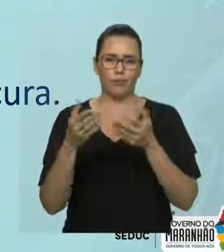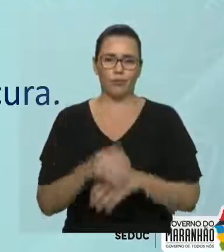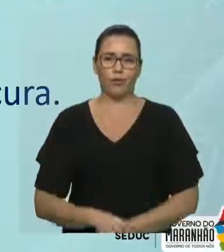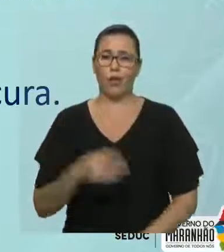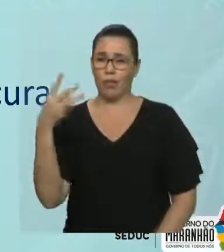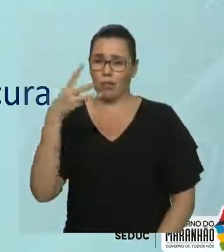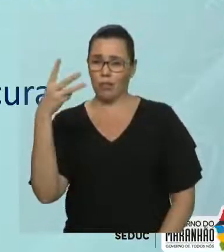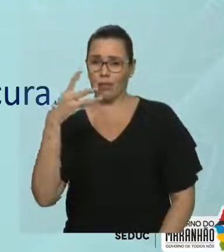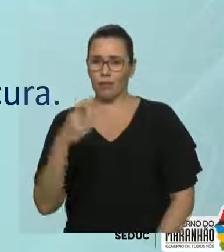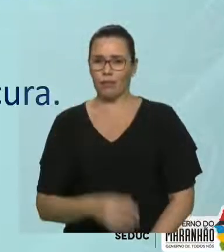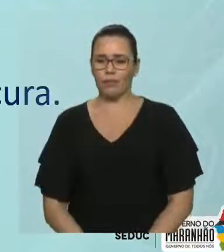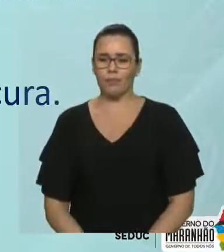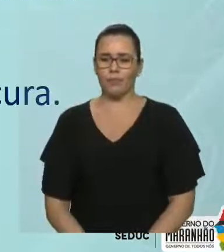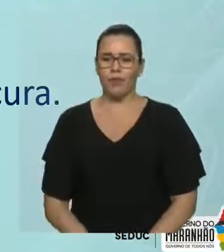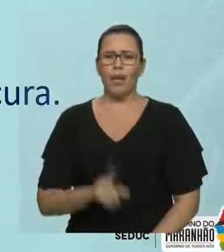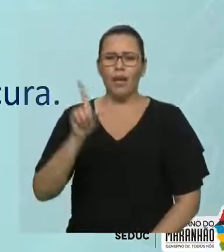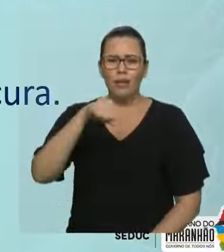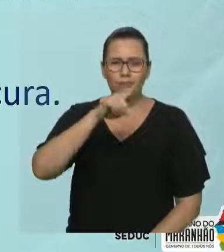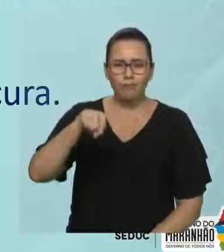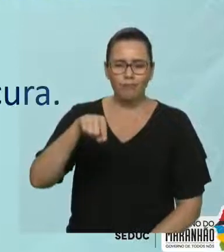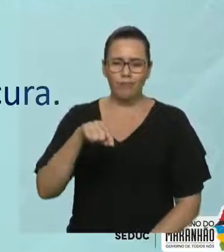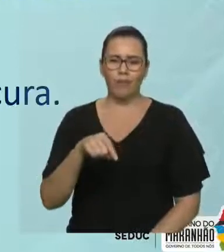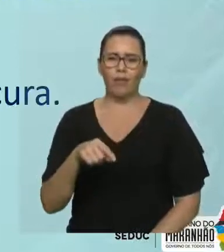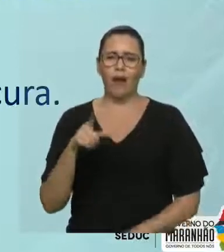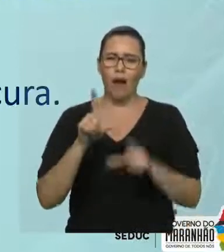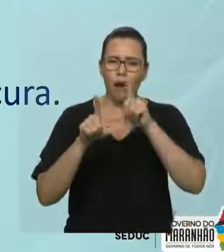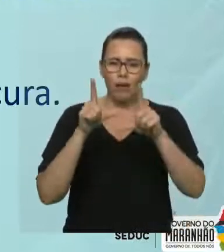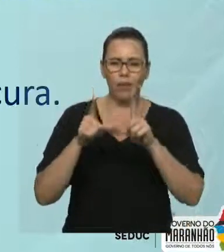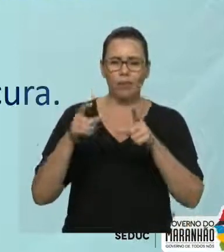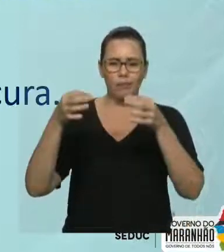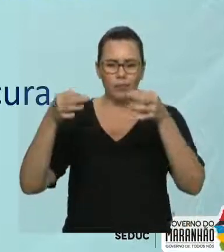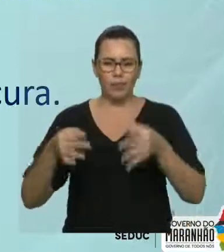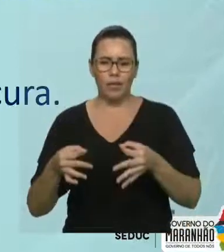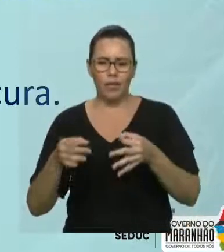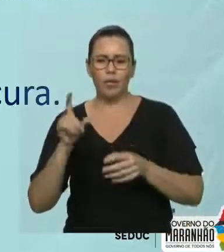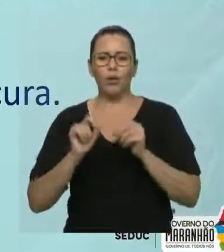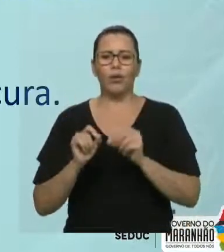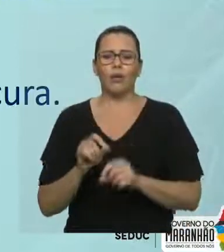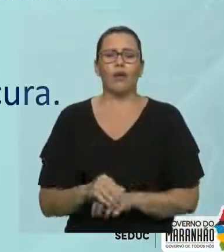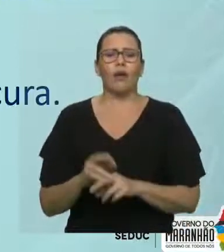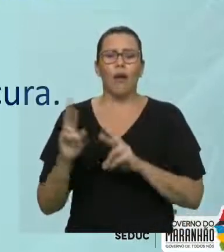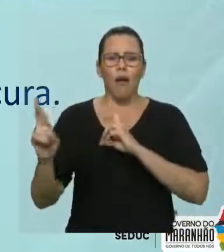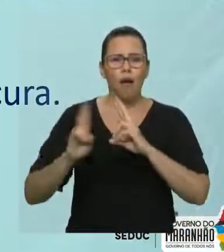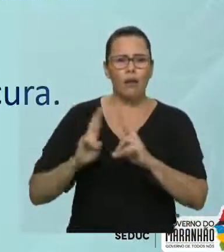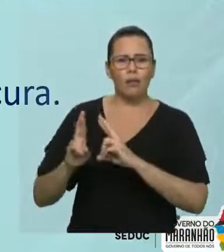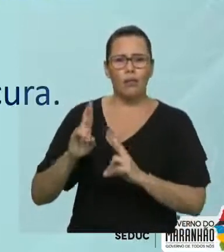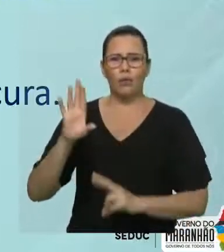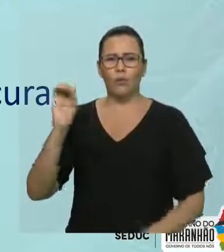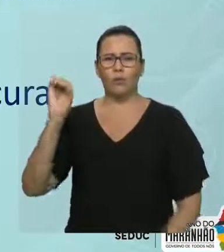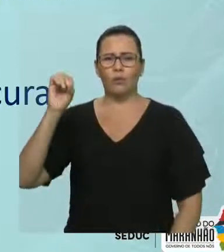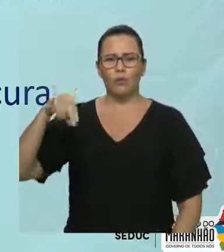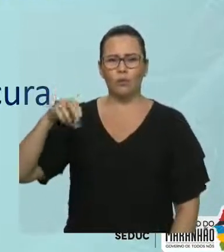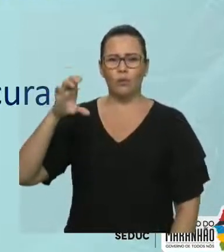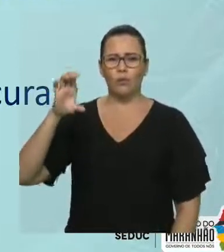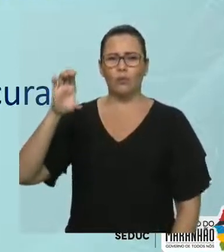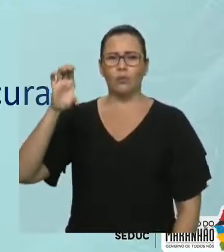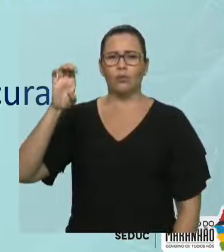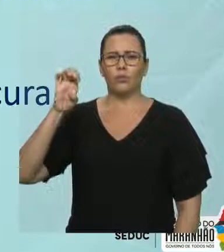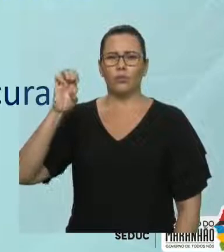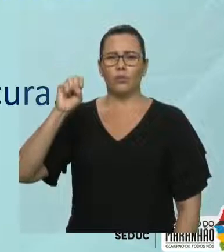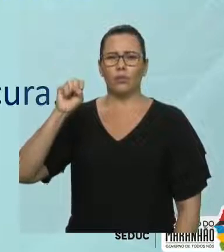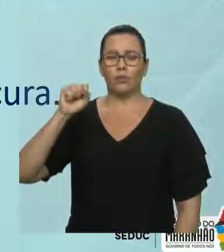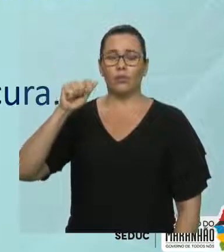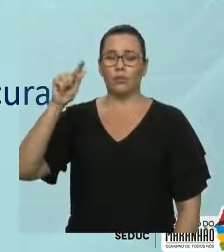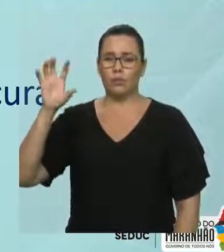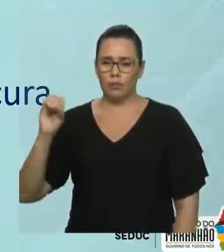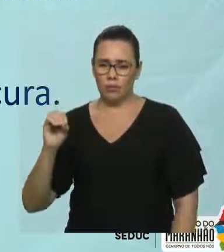Assinale a alternativa em que há entre as orações uma relação de concessão. Estão lembrados? Concessão. Ideias. Admitir